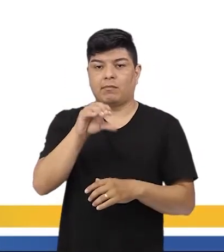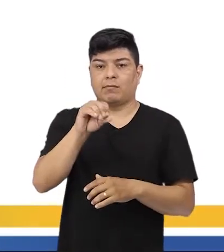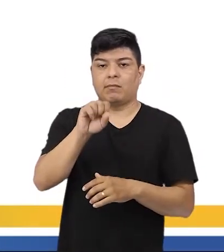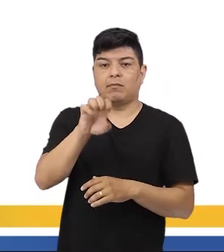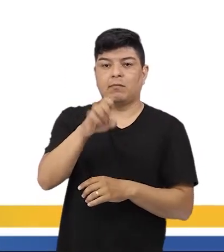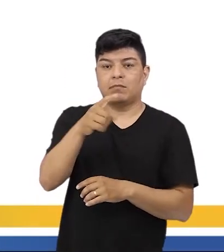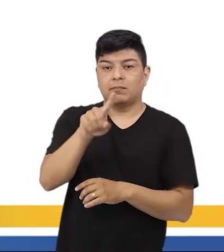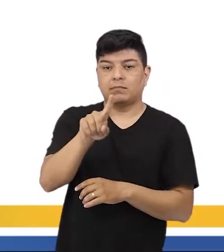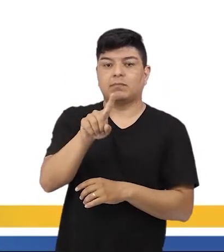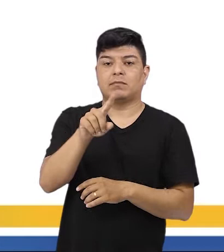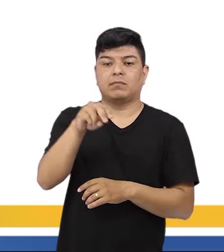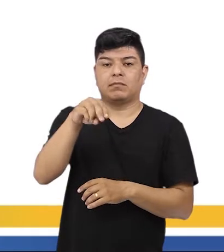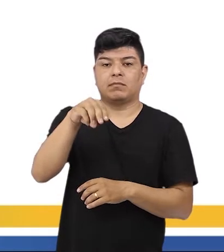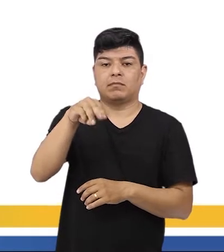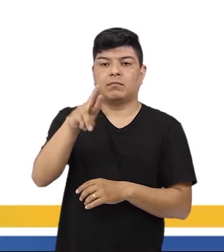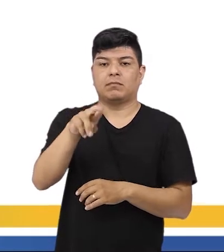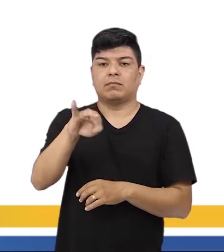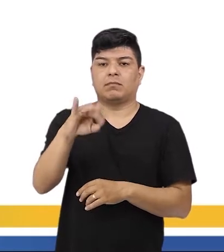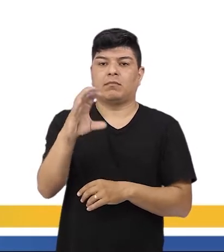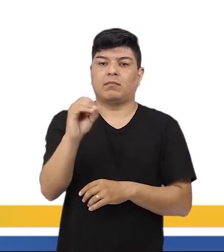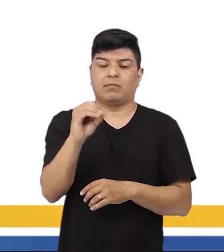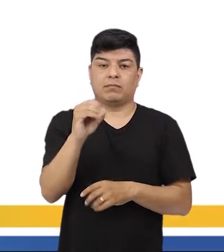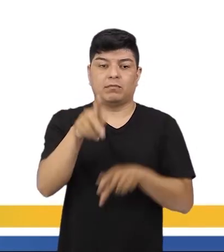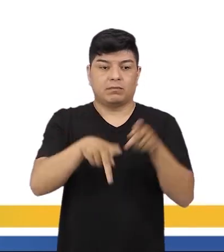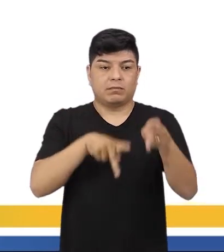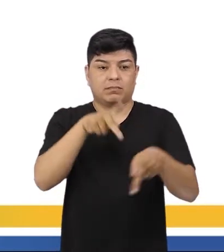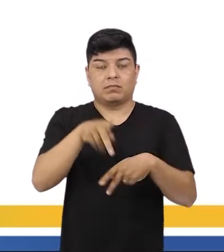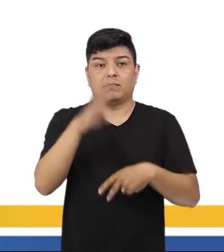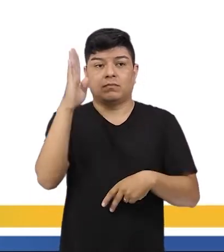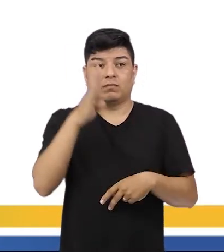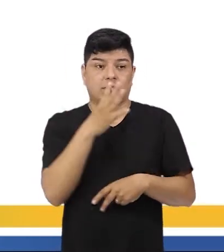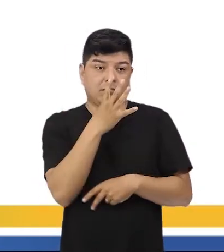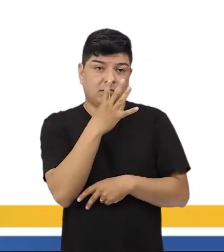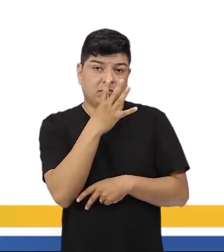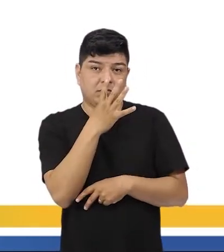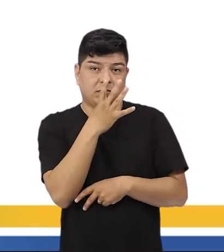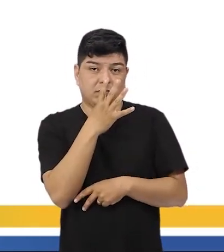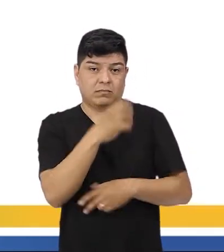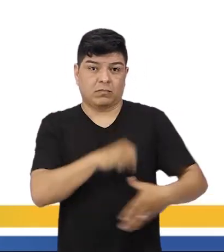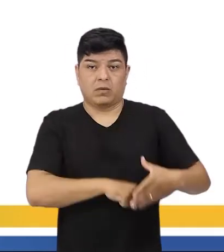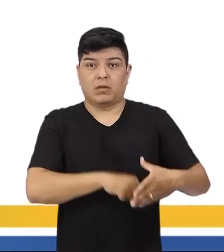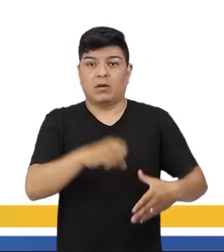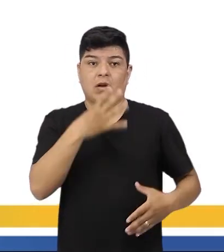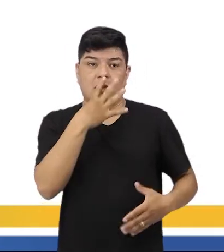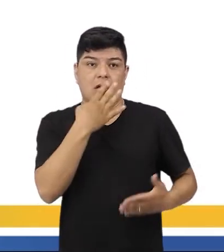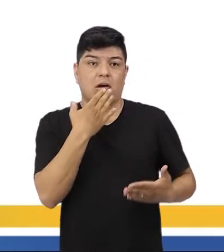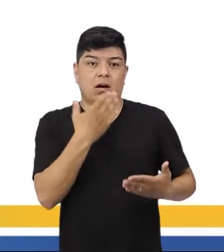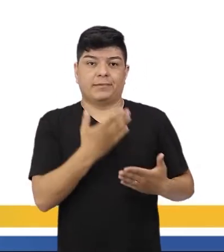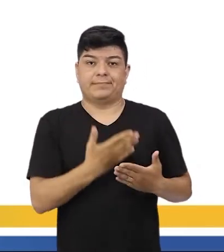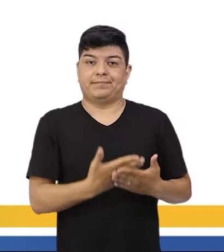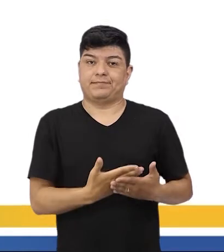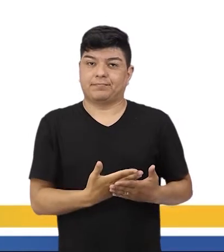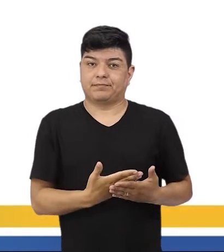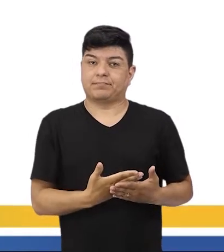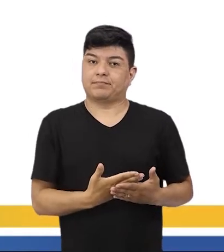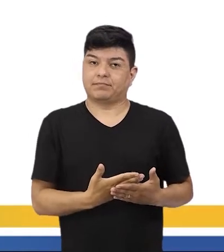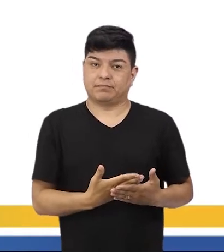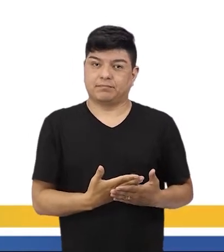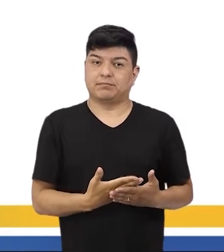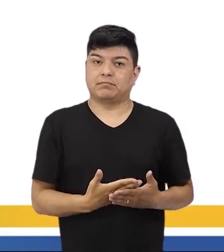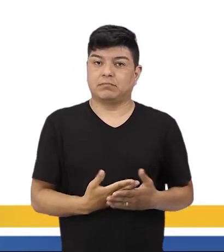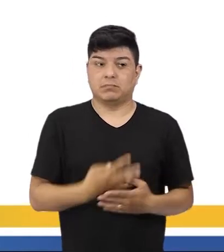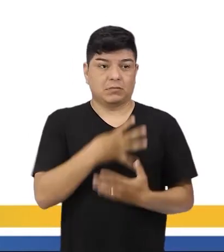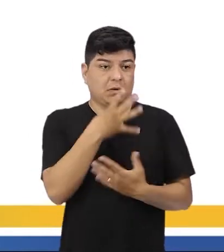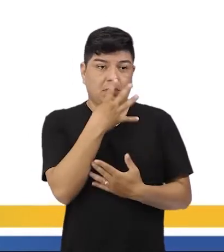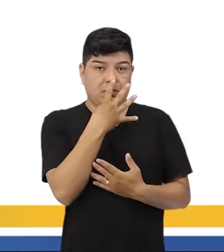de Cavalho, que ele vai dizer que a população brasileira assistiu a proclamação da república bestializada, né? Seria isso, eles